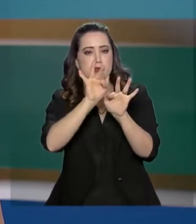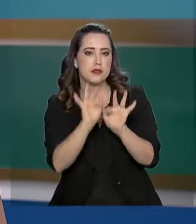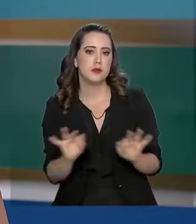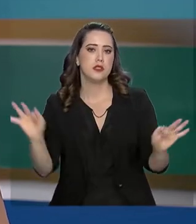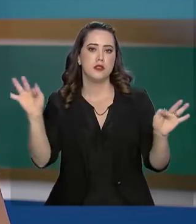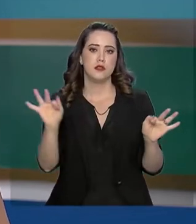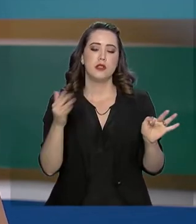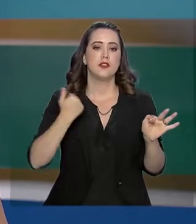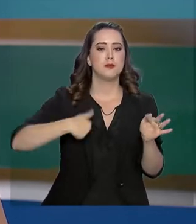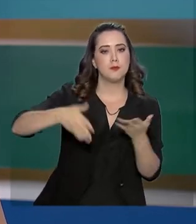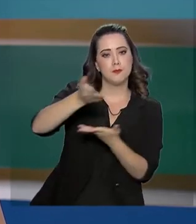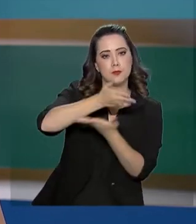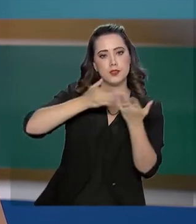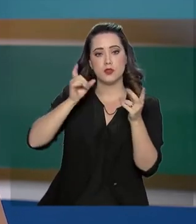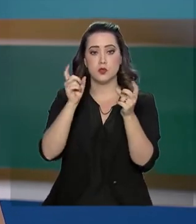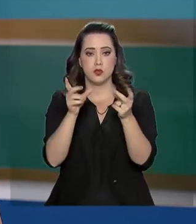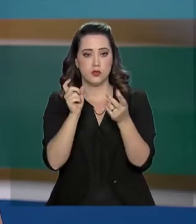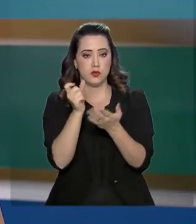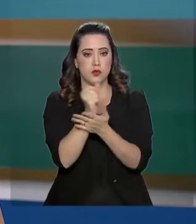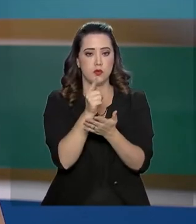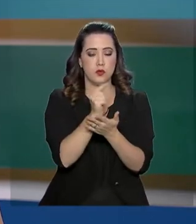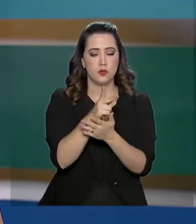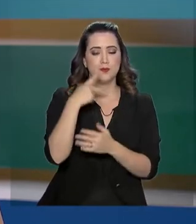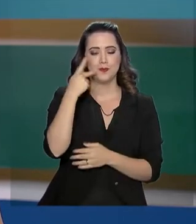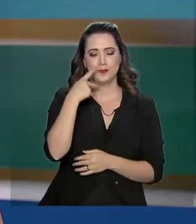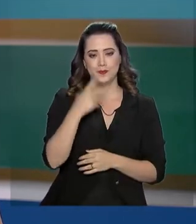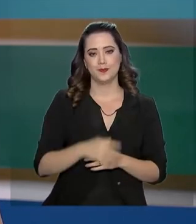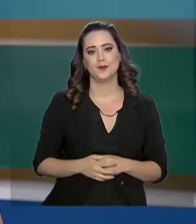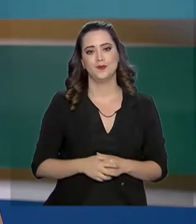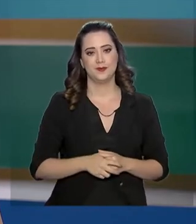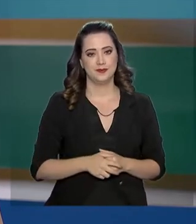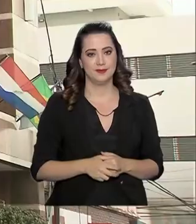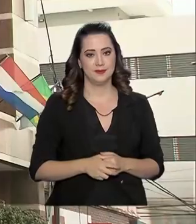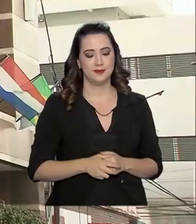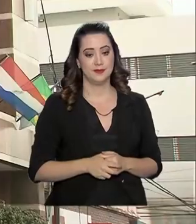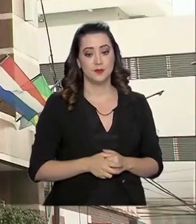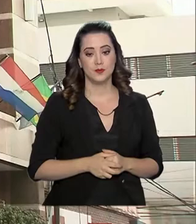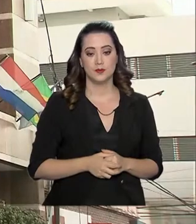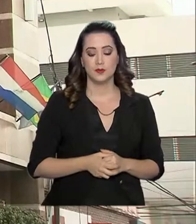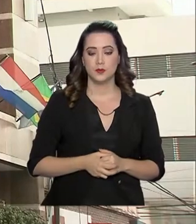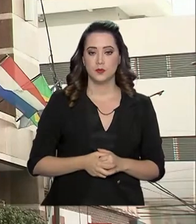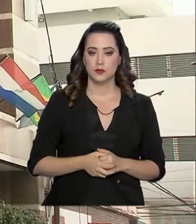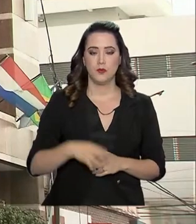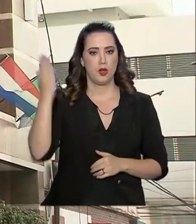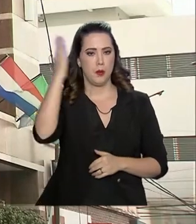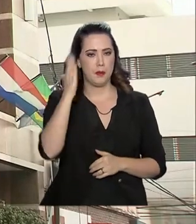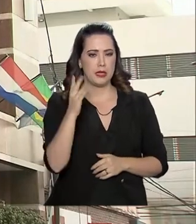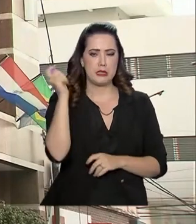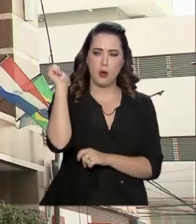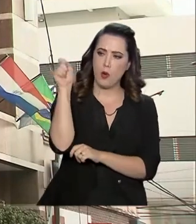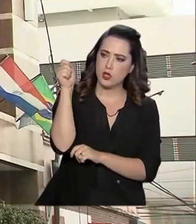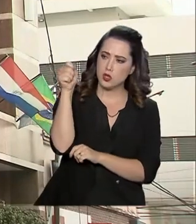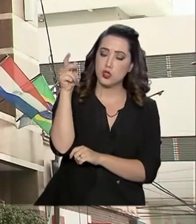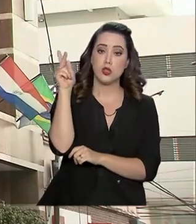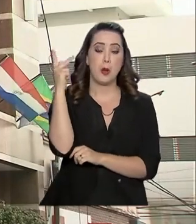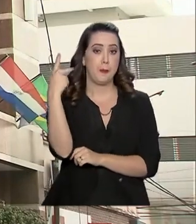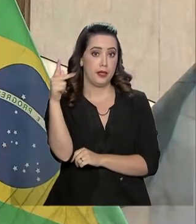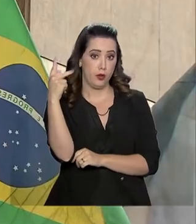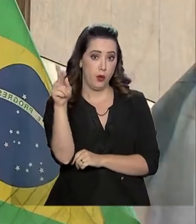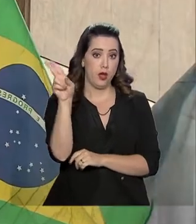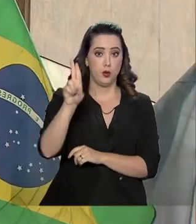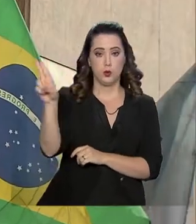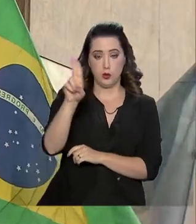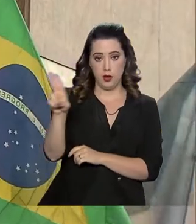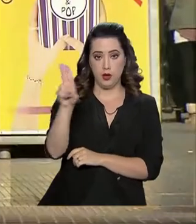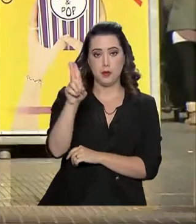para desburocratizar ainda mais as relações comerciais e políticas. Brasil, Argentina, Paraguai e Uruguai.